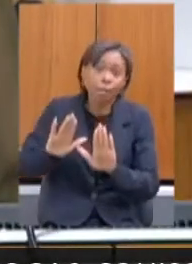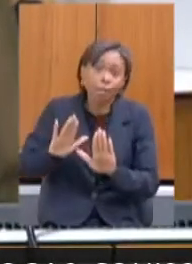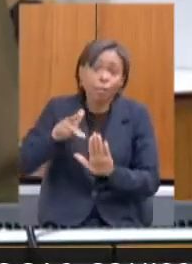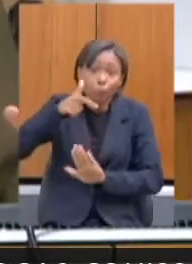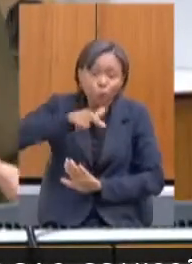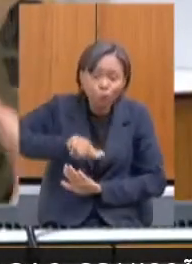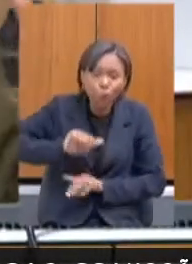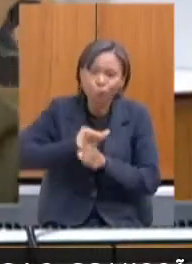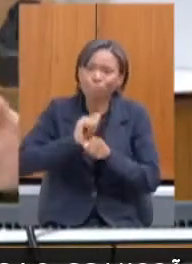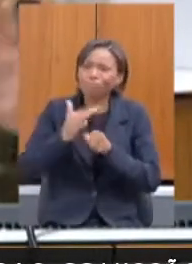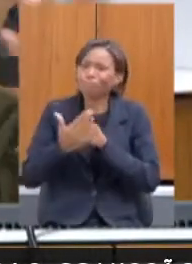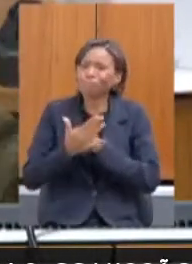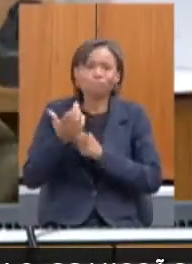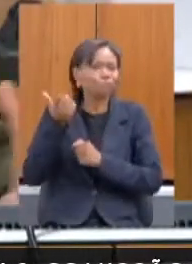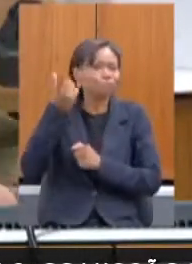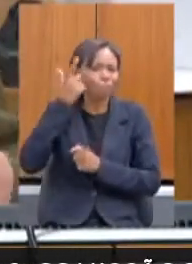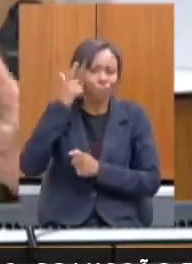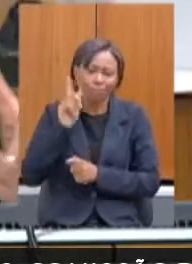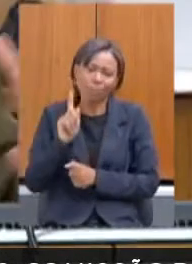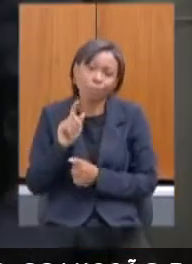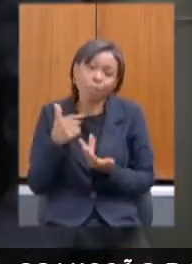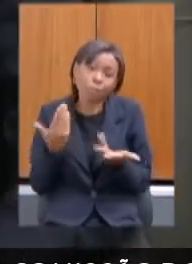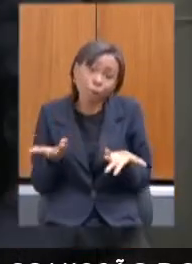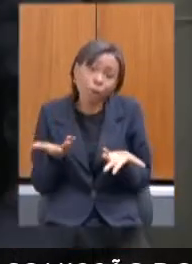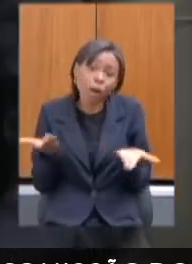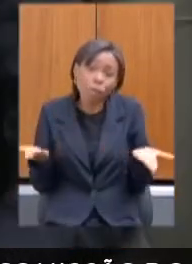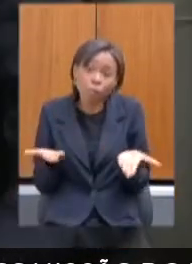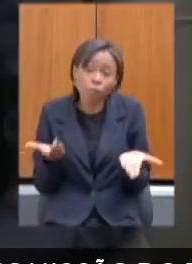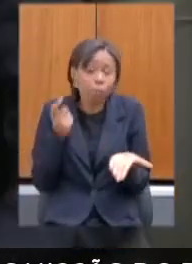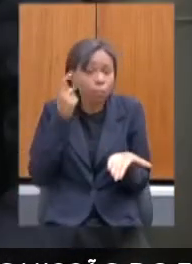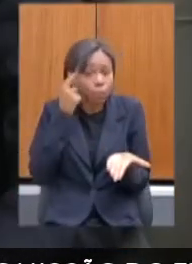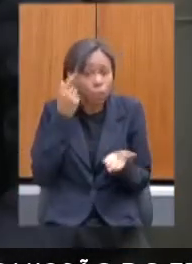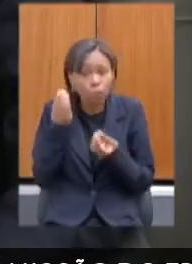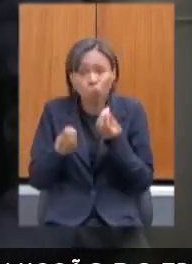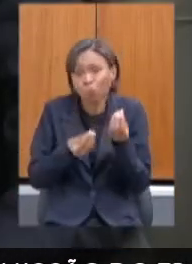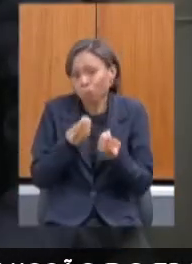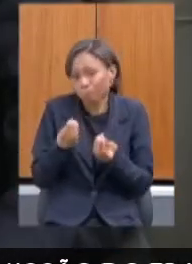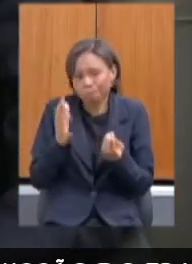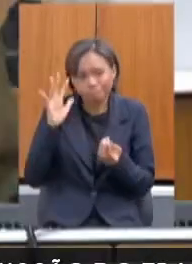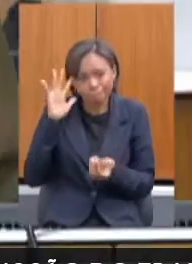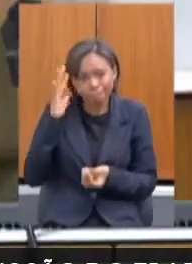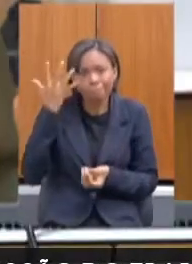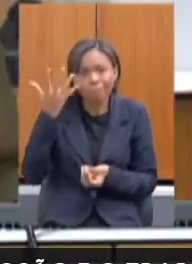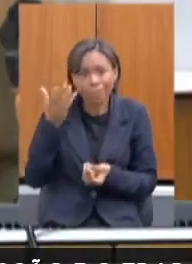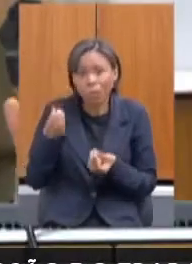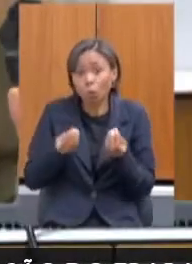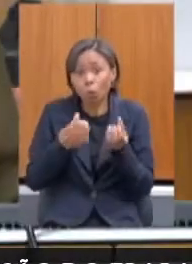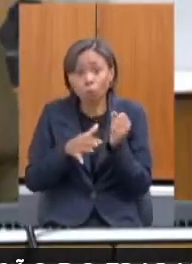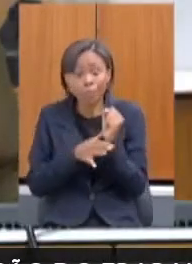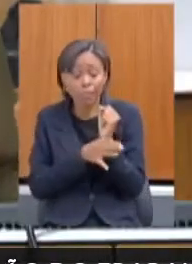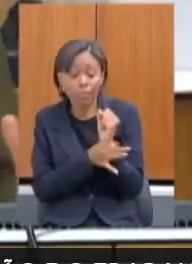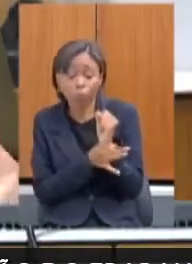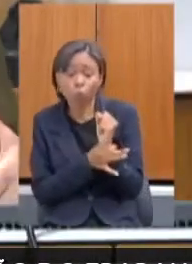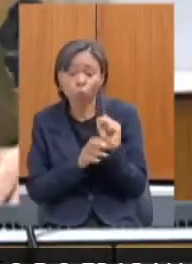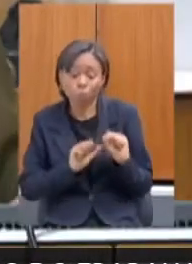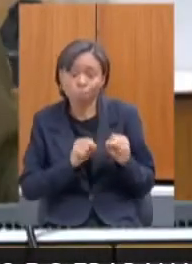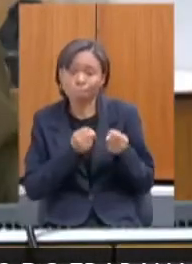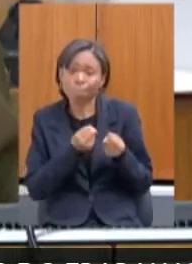onda de COVID. Então, nós estamos já pensando como que vamos fazer e como podemos fazer e com que segurança podemos fazer.